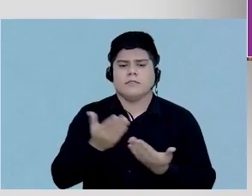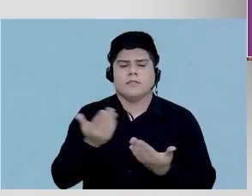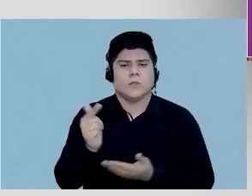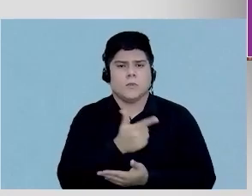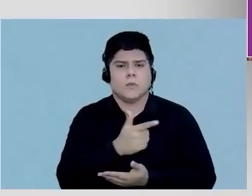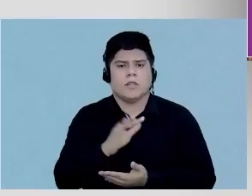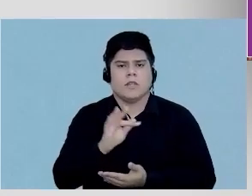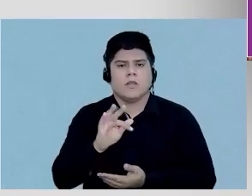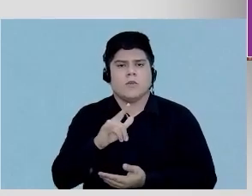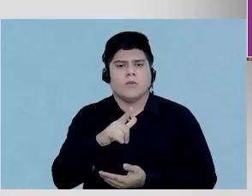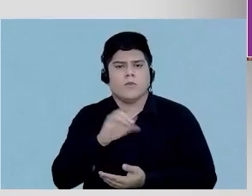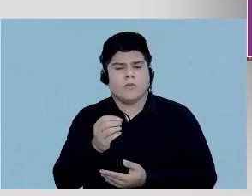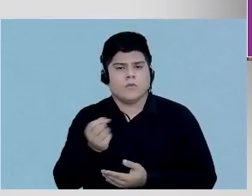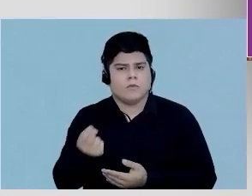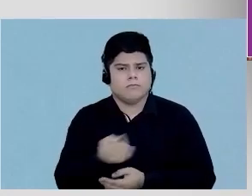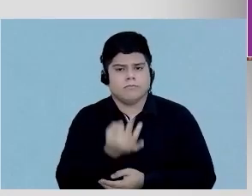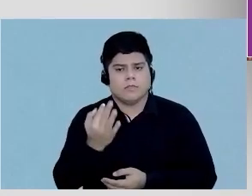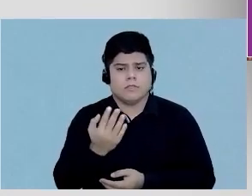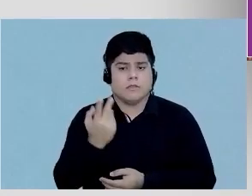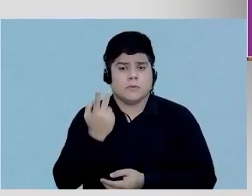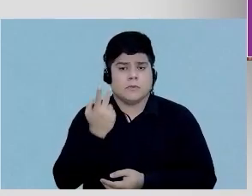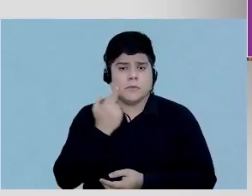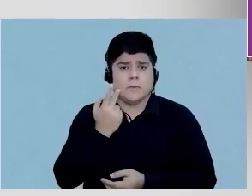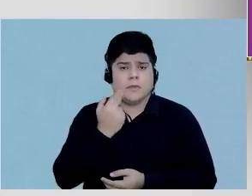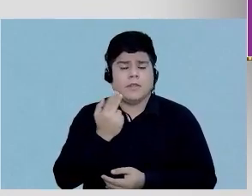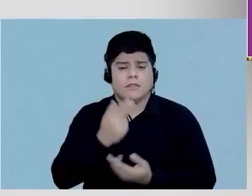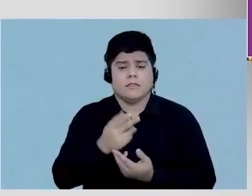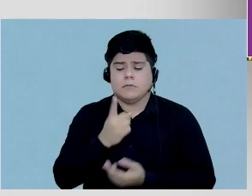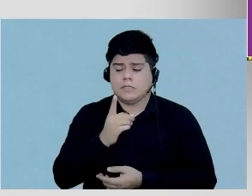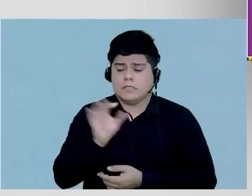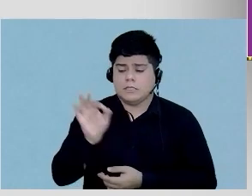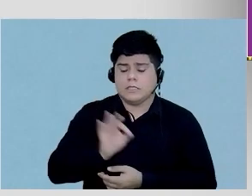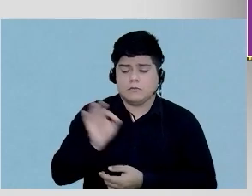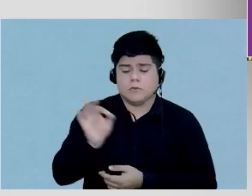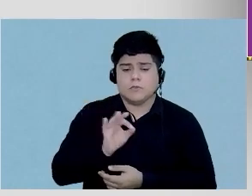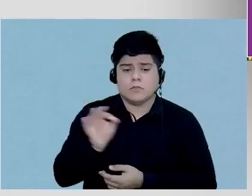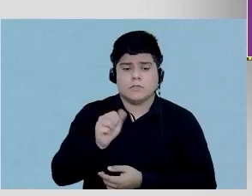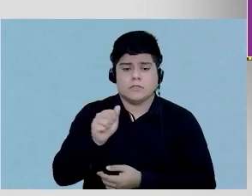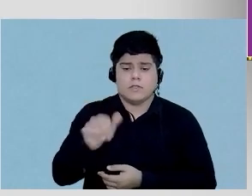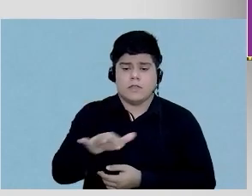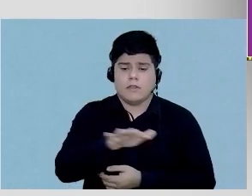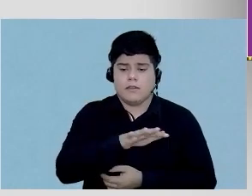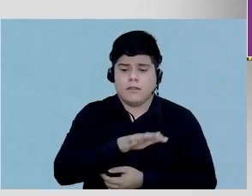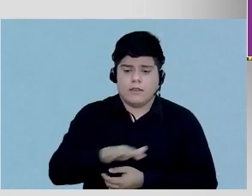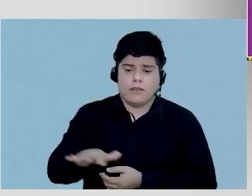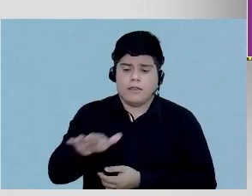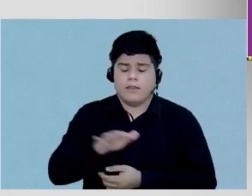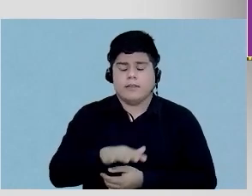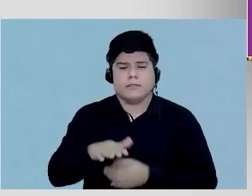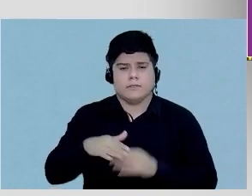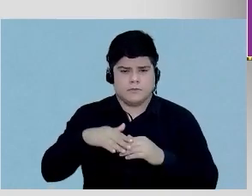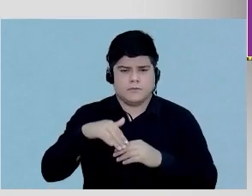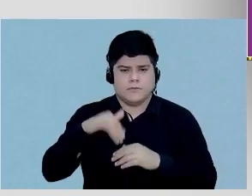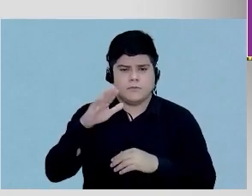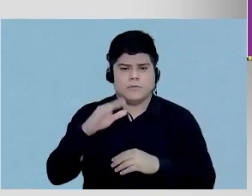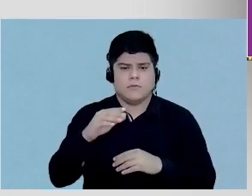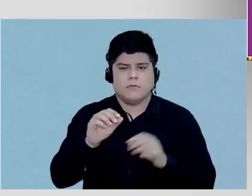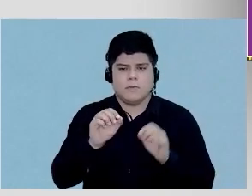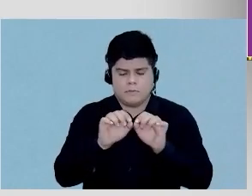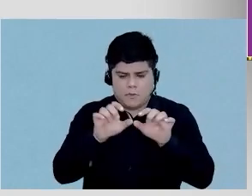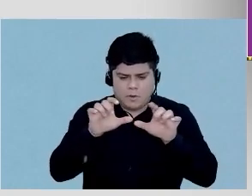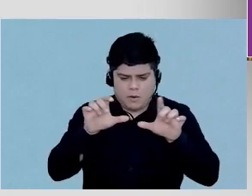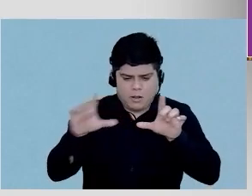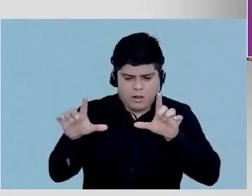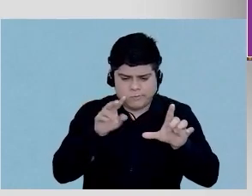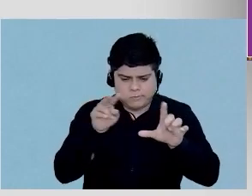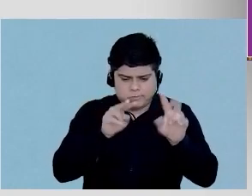fluxo quantitativo, nós normalizamos para 100% as áreas com maior pixel na área